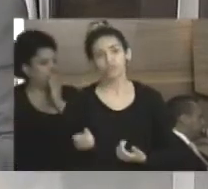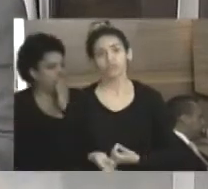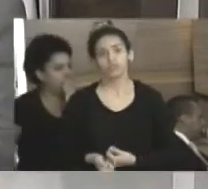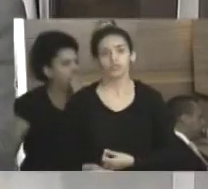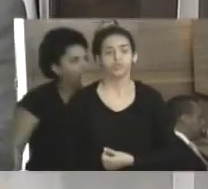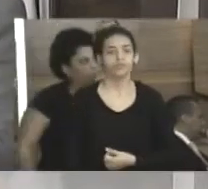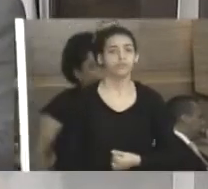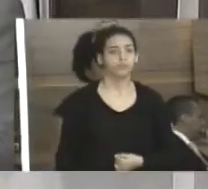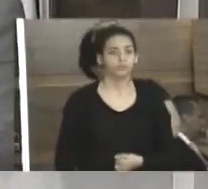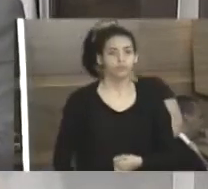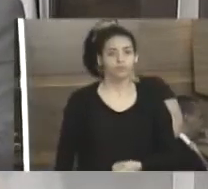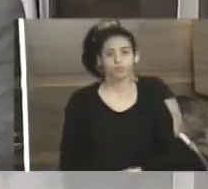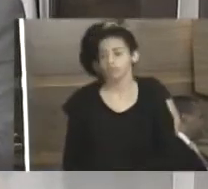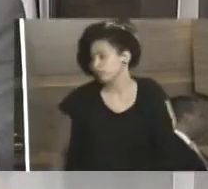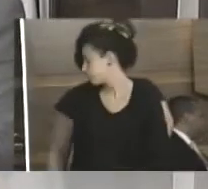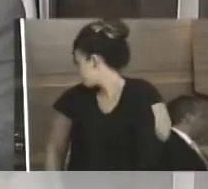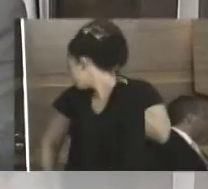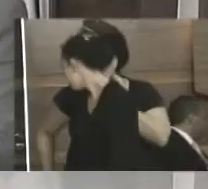lá. Aqui,